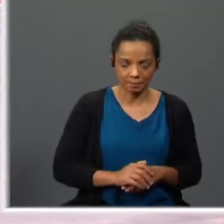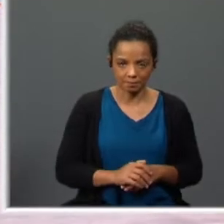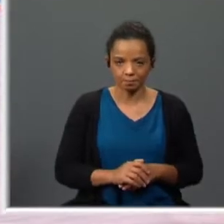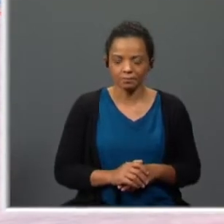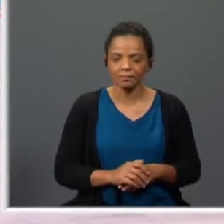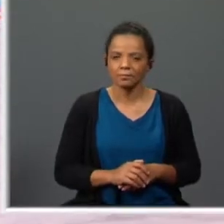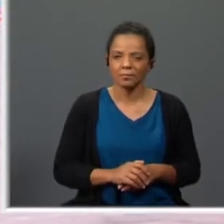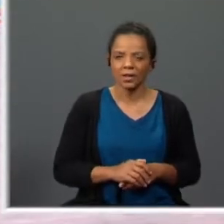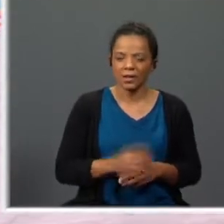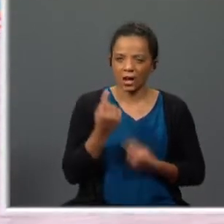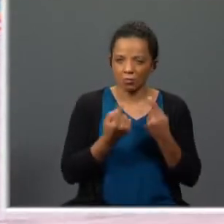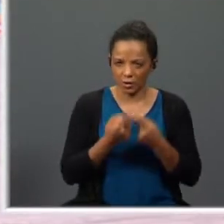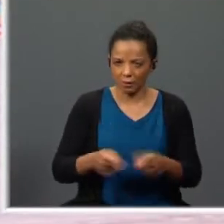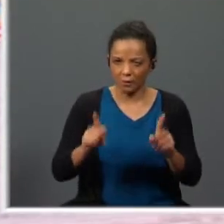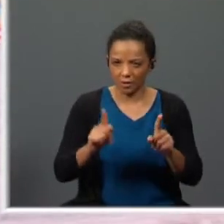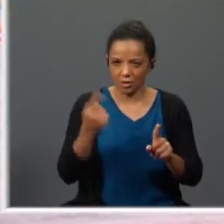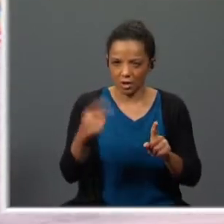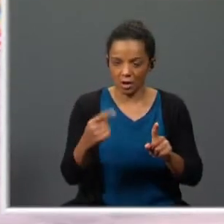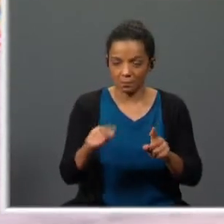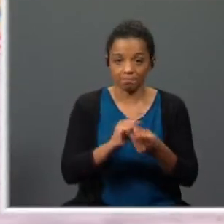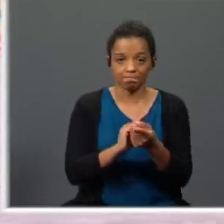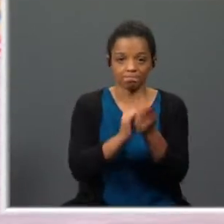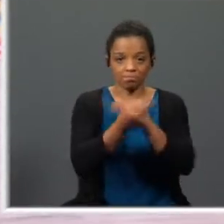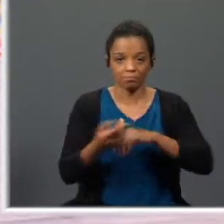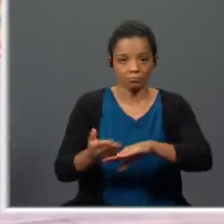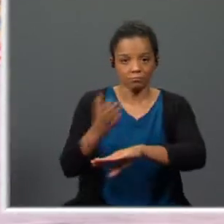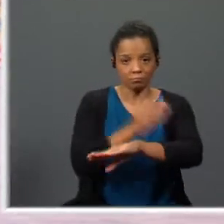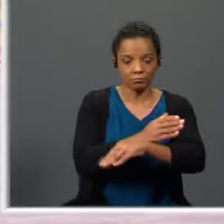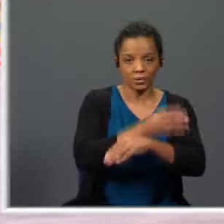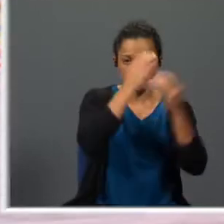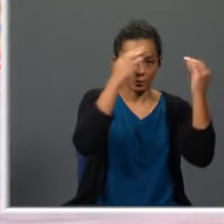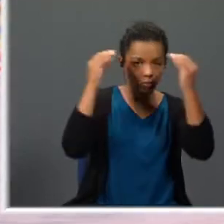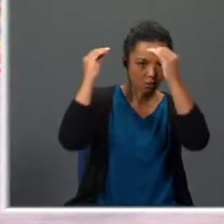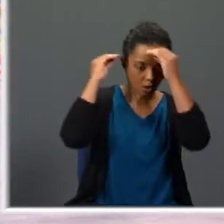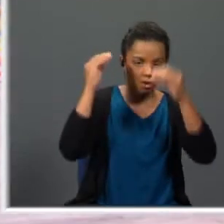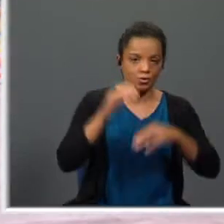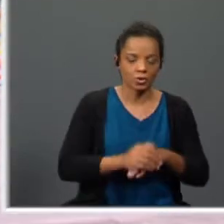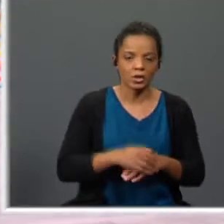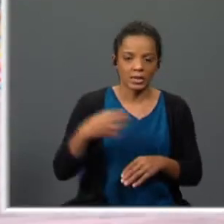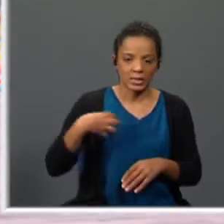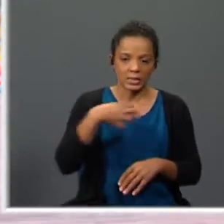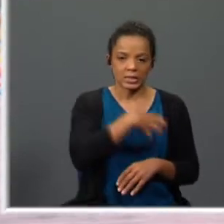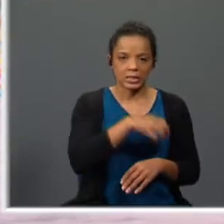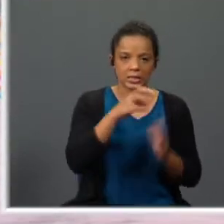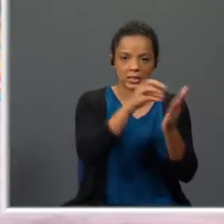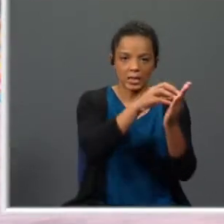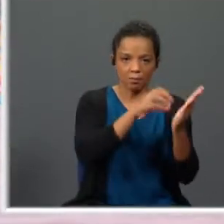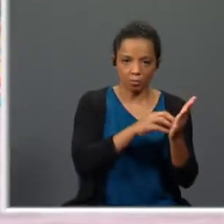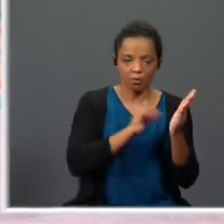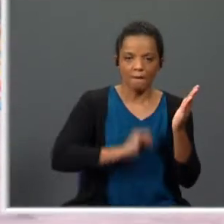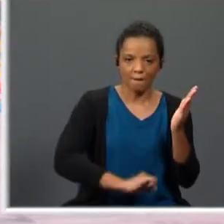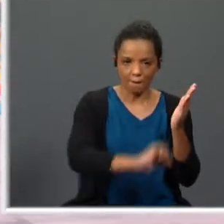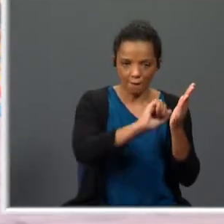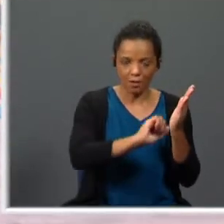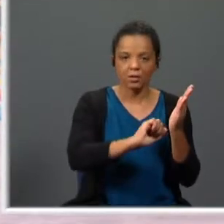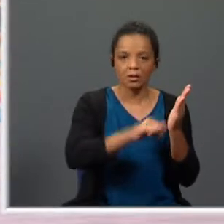uma outra diferença, não é? Ao contrário do que aconteceu com as outras personagens cujos símbolos cénicos eram apresentados desde logo